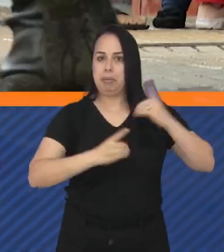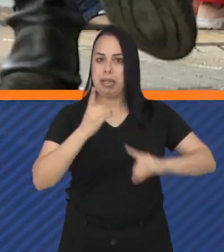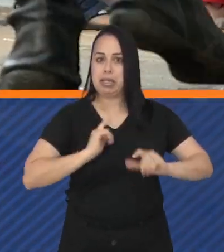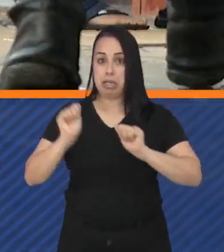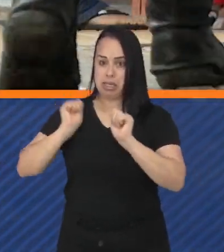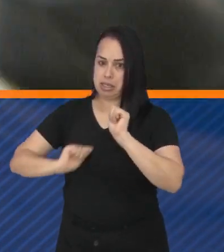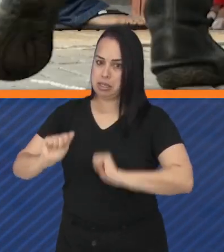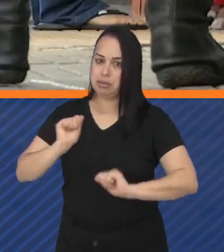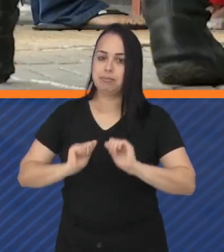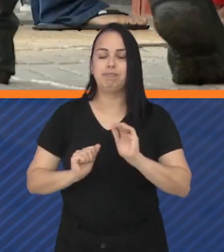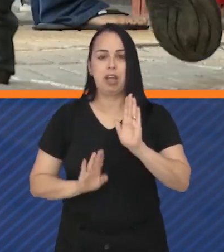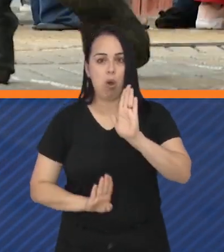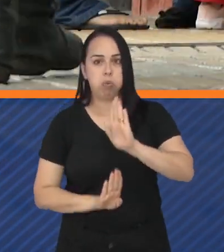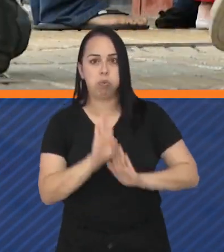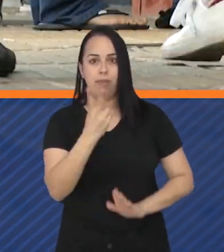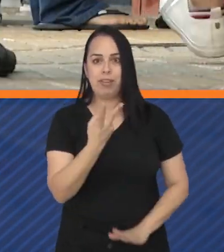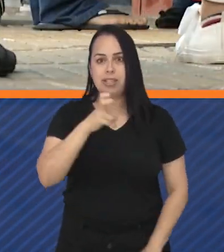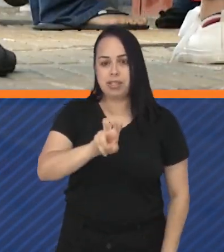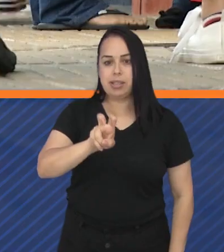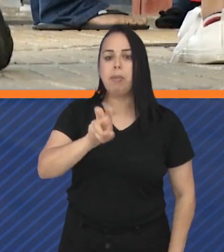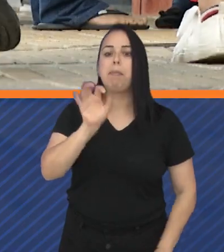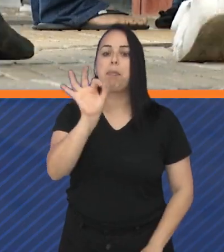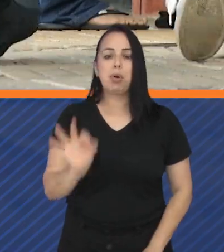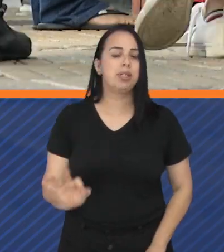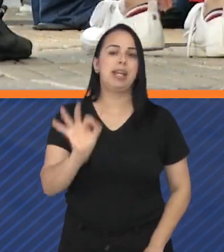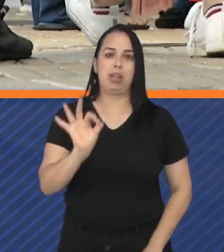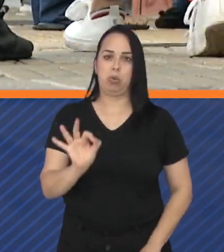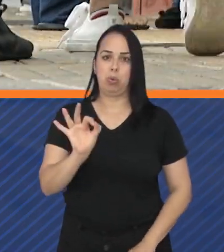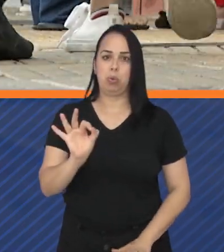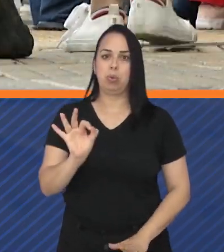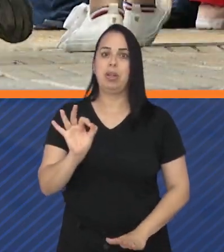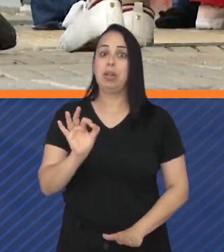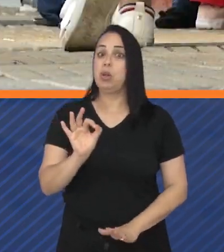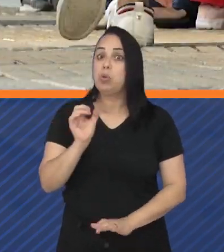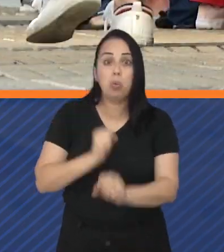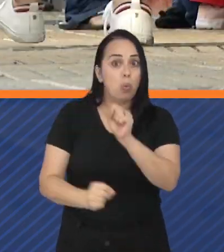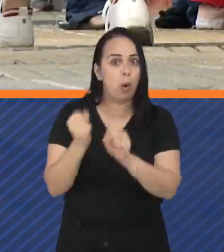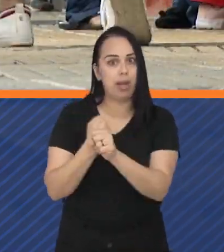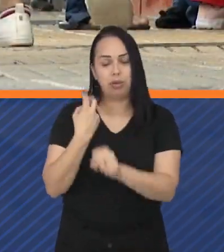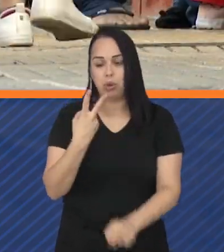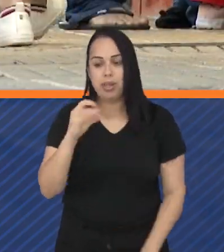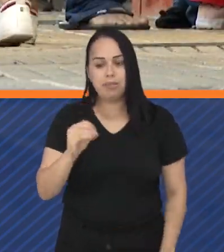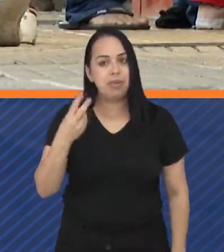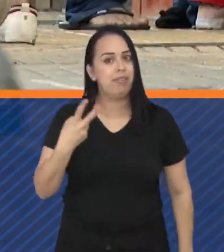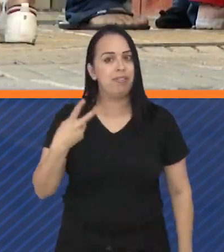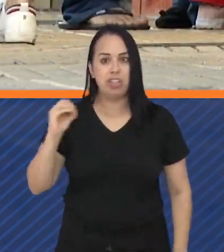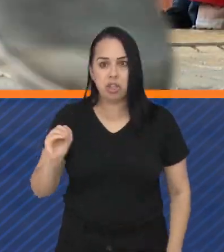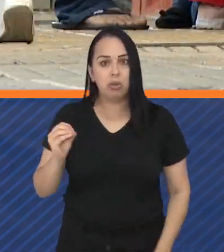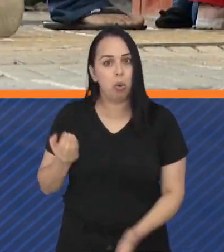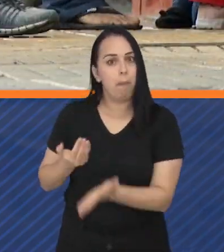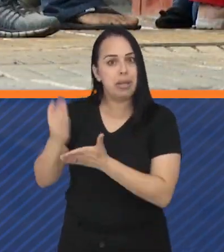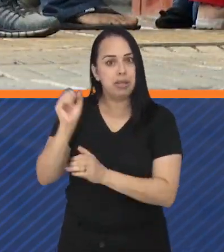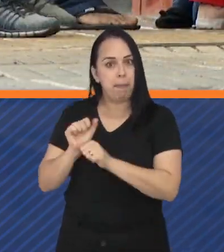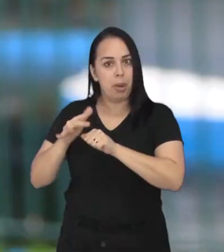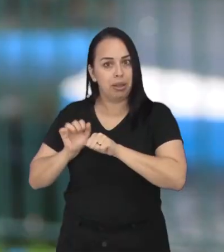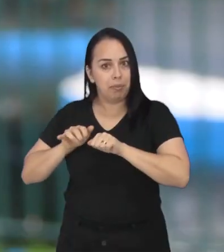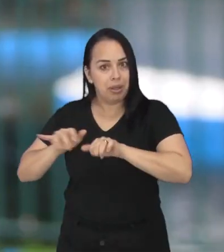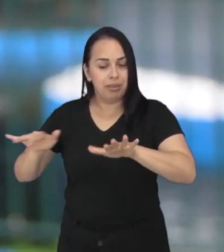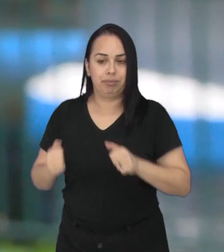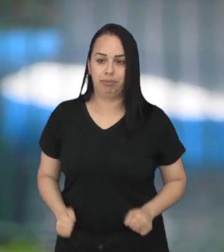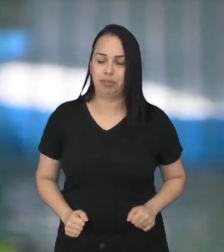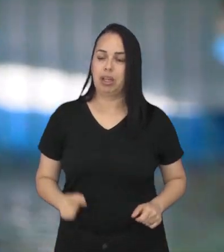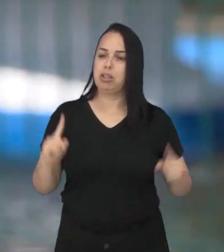depressão e a ansiedade, por exemplo, aumentaram mais de 25% só em 2020, o primeiro ano da pandemia.